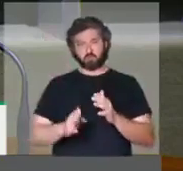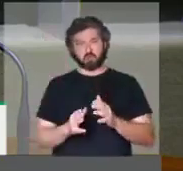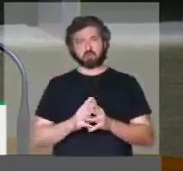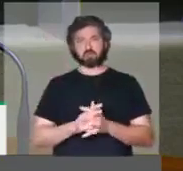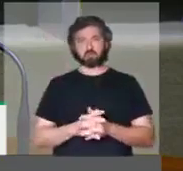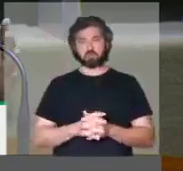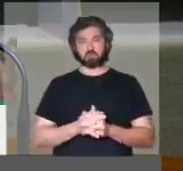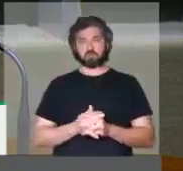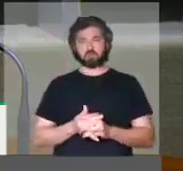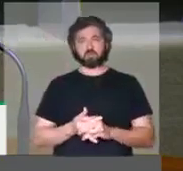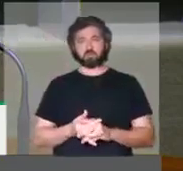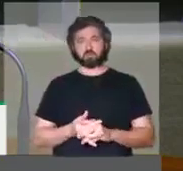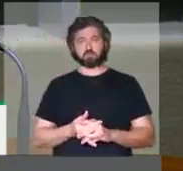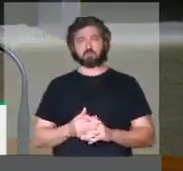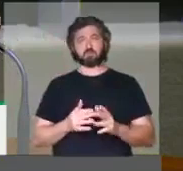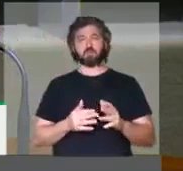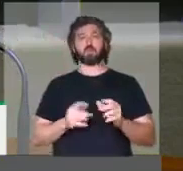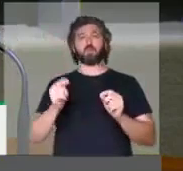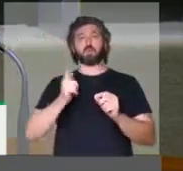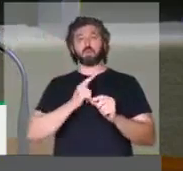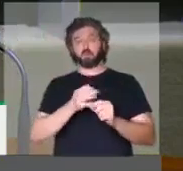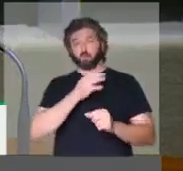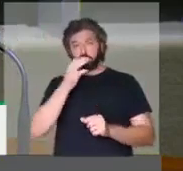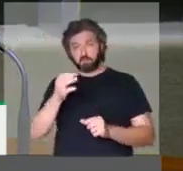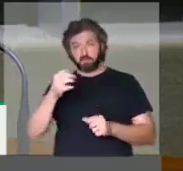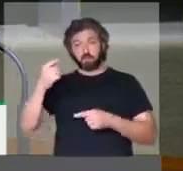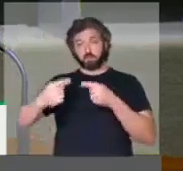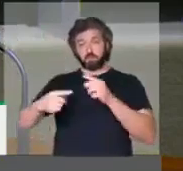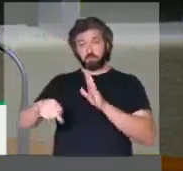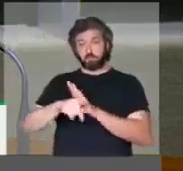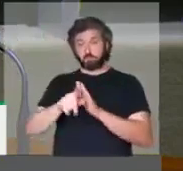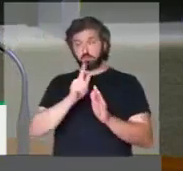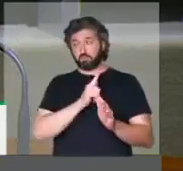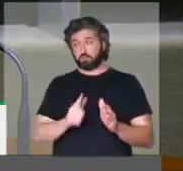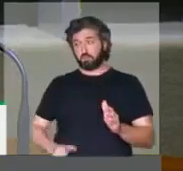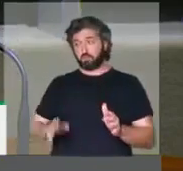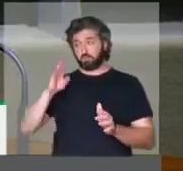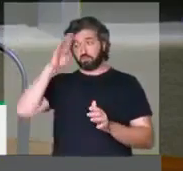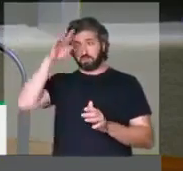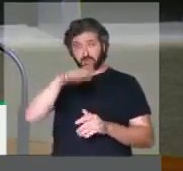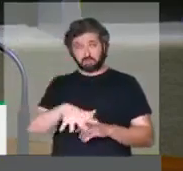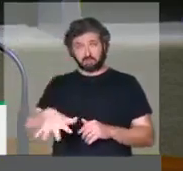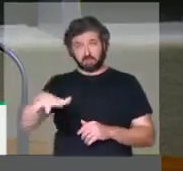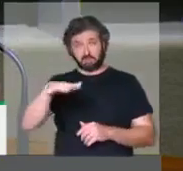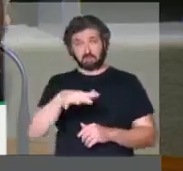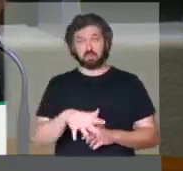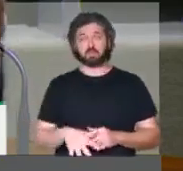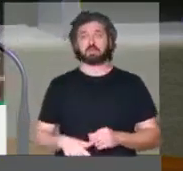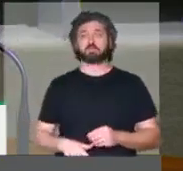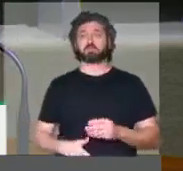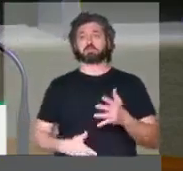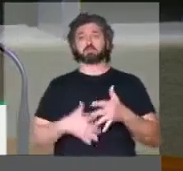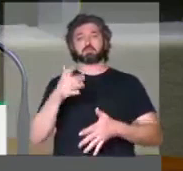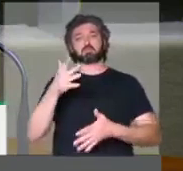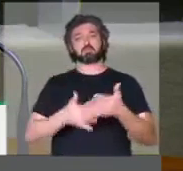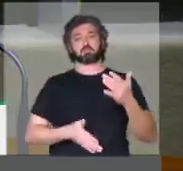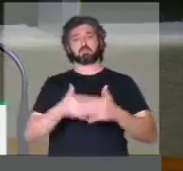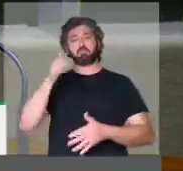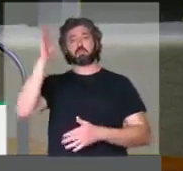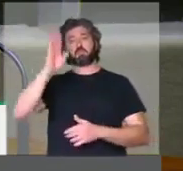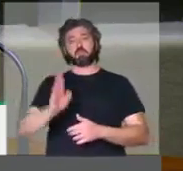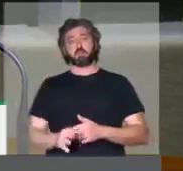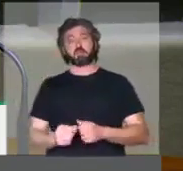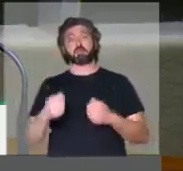As repercussões da política do governo Bolsonaro para esses setores, ela inviabiliza o nosso país.